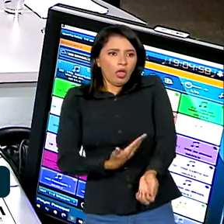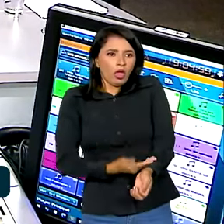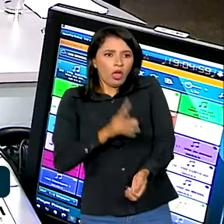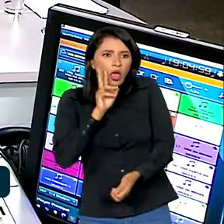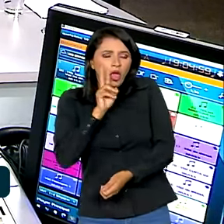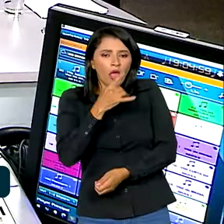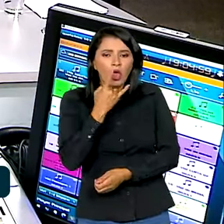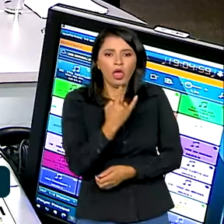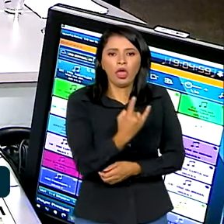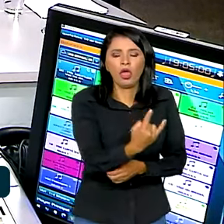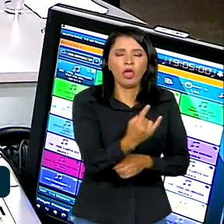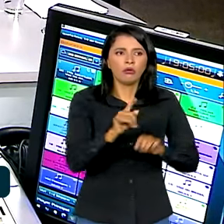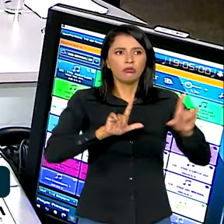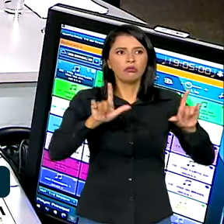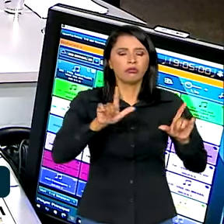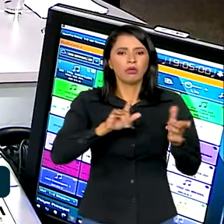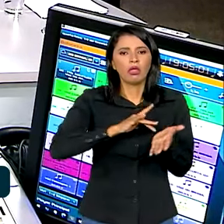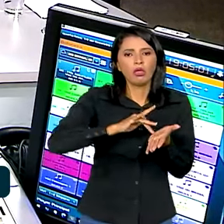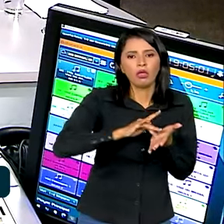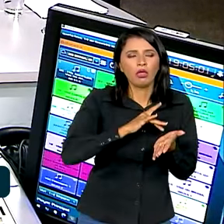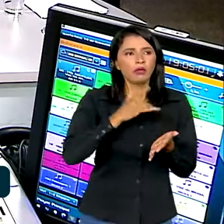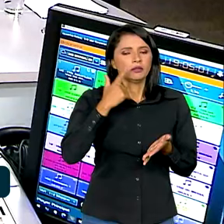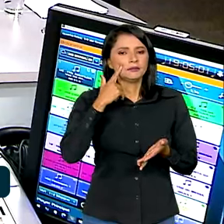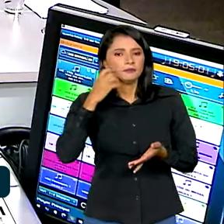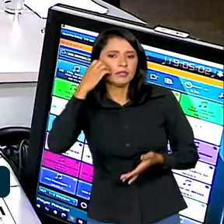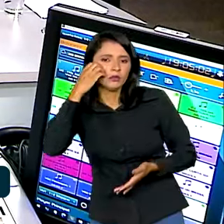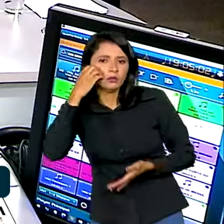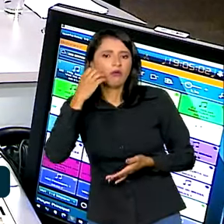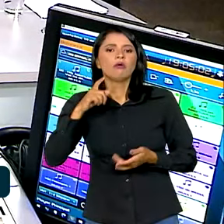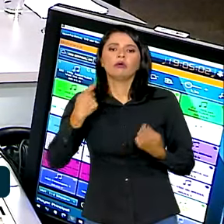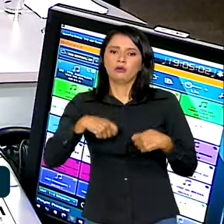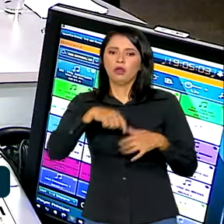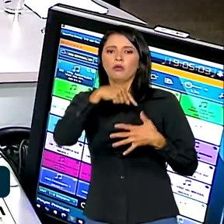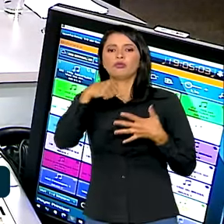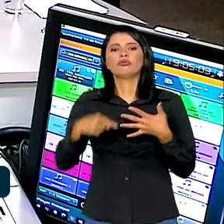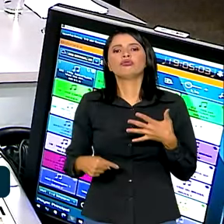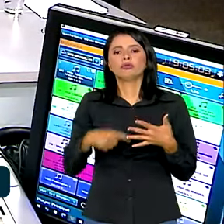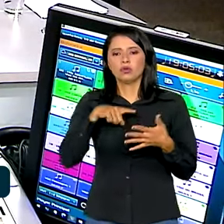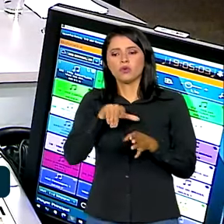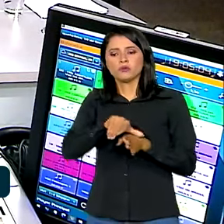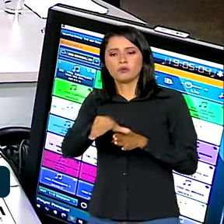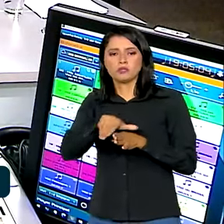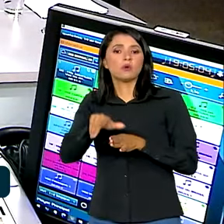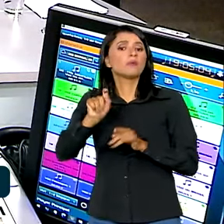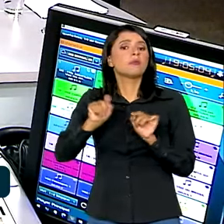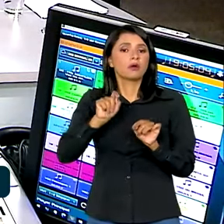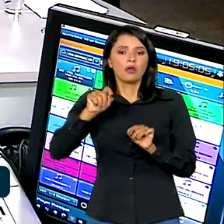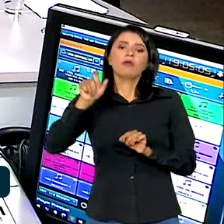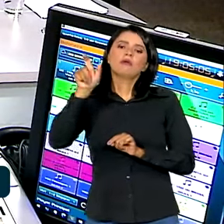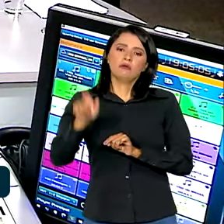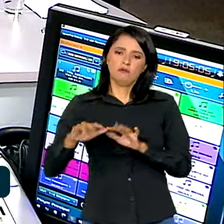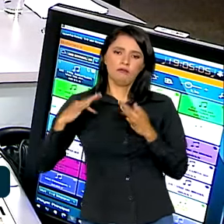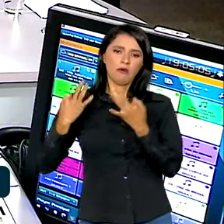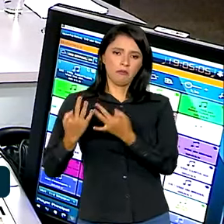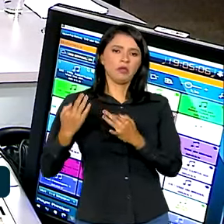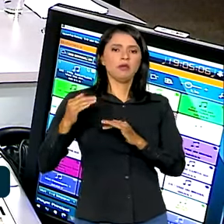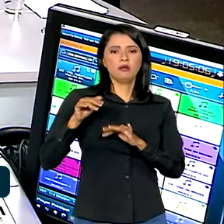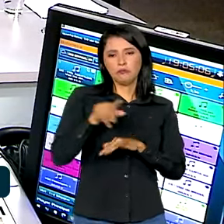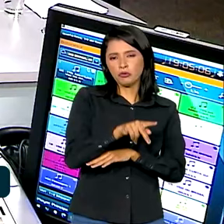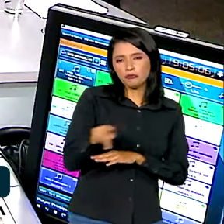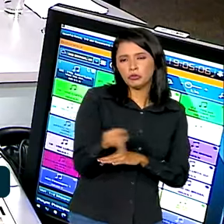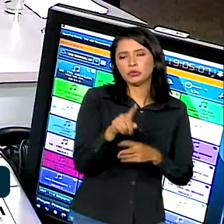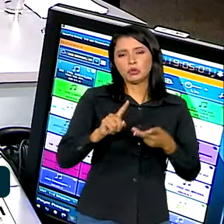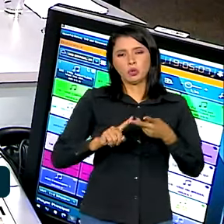nos celulares. E nós vamos ter um conjunto de orientações para as famílias, para os educadores, para os profissionais de saúde.